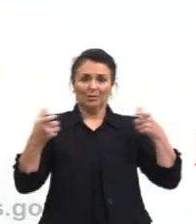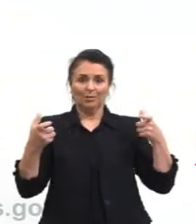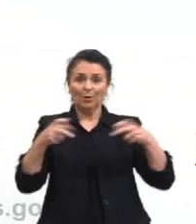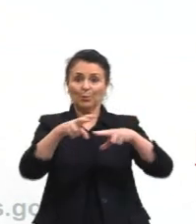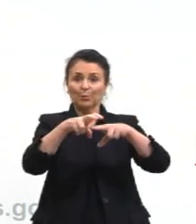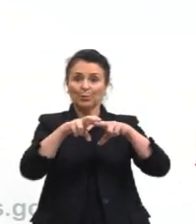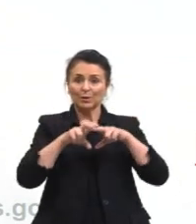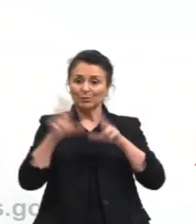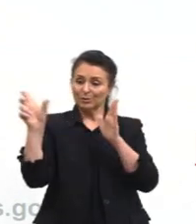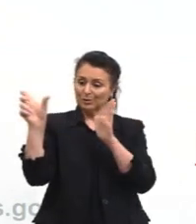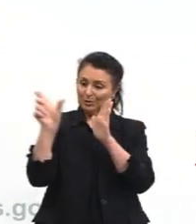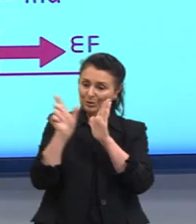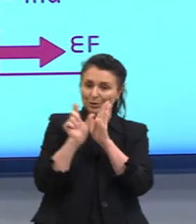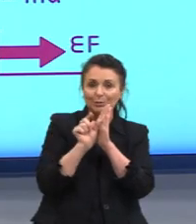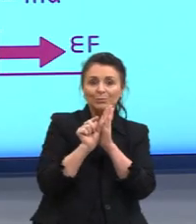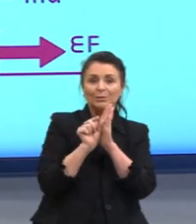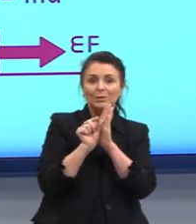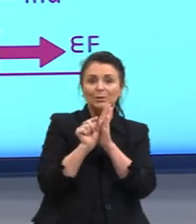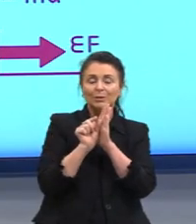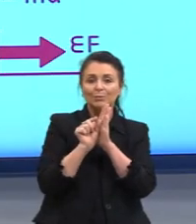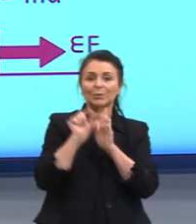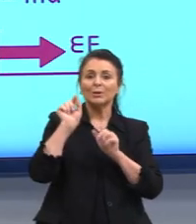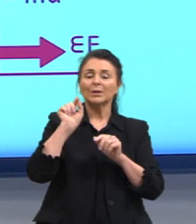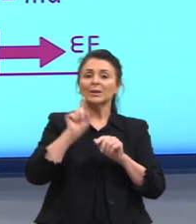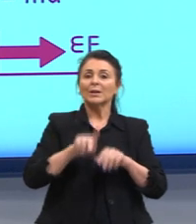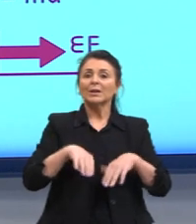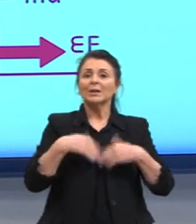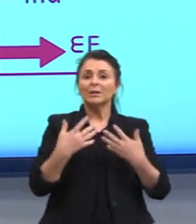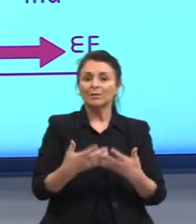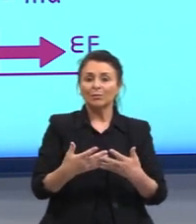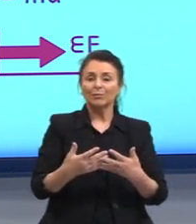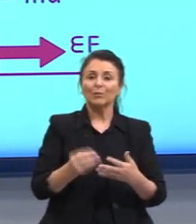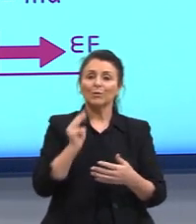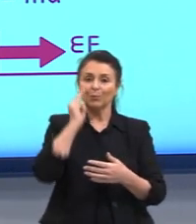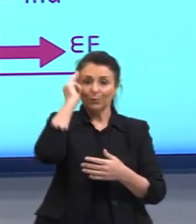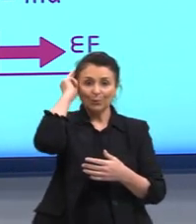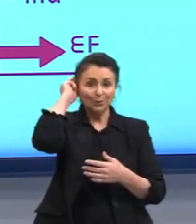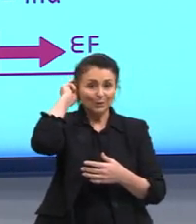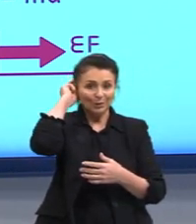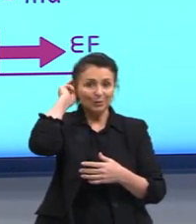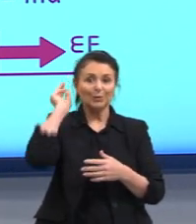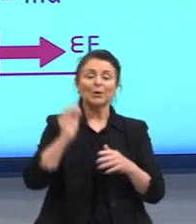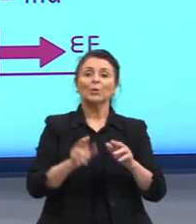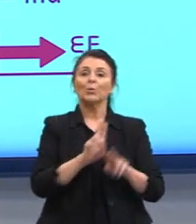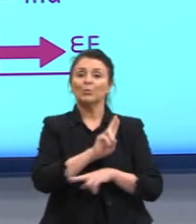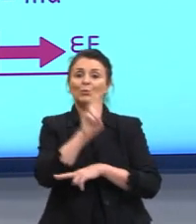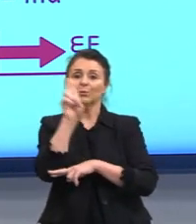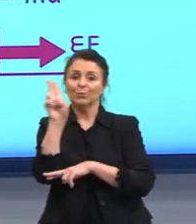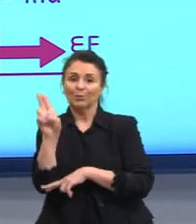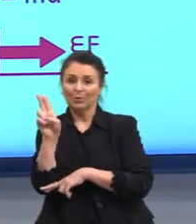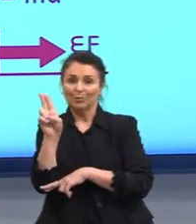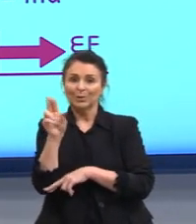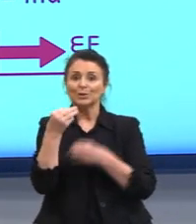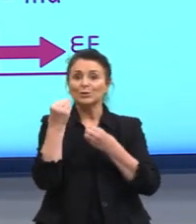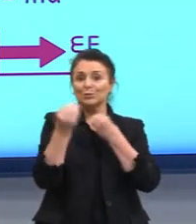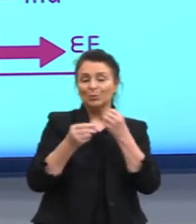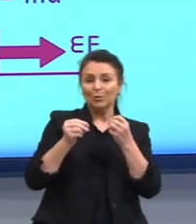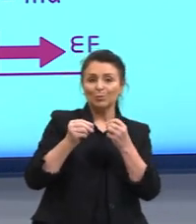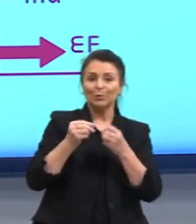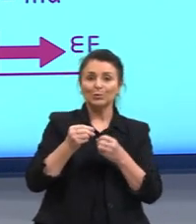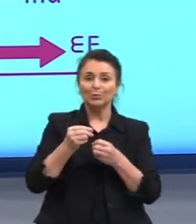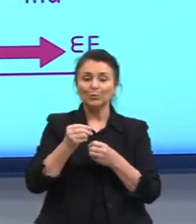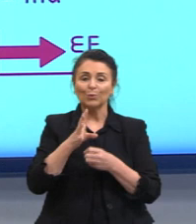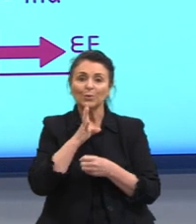eles reduziram, né? E deixaram somente Newton como o nome da unidade de medida. E isso é bem comum, tá?